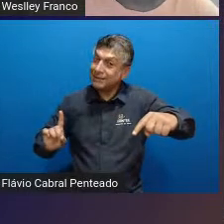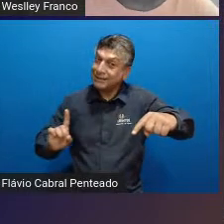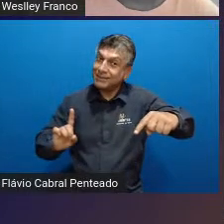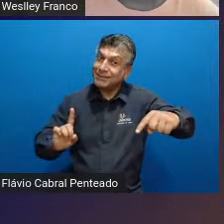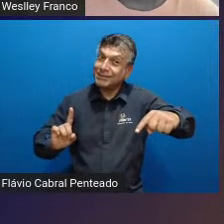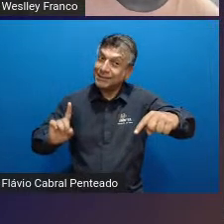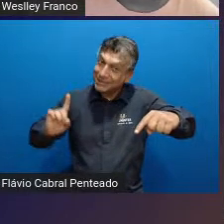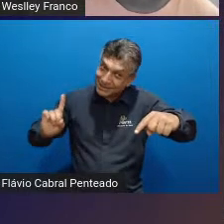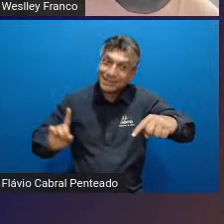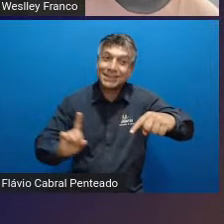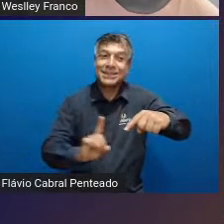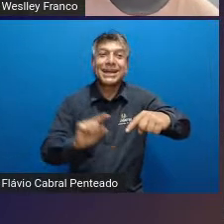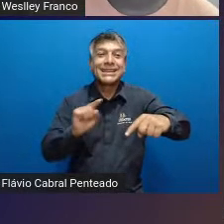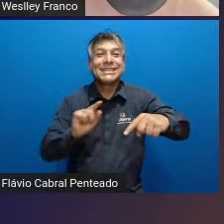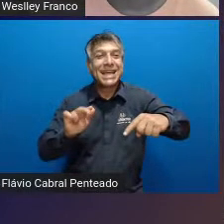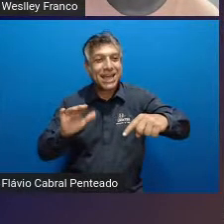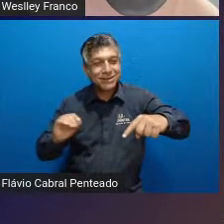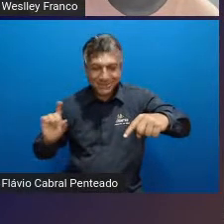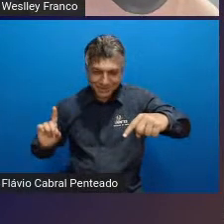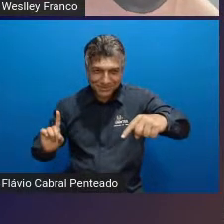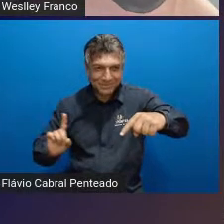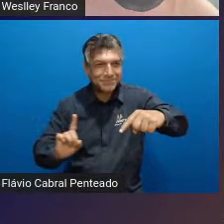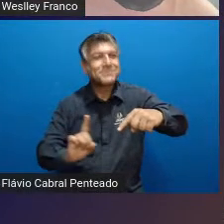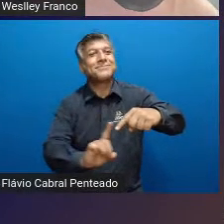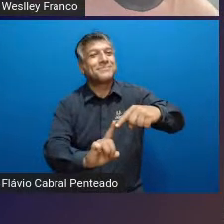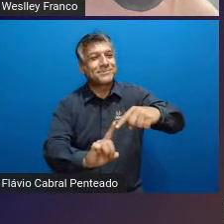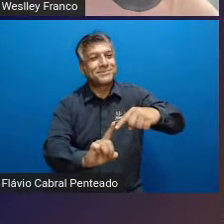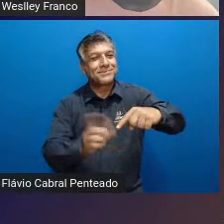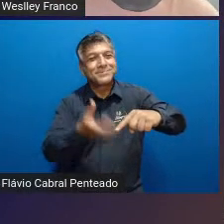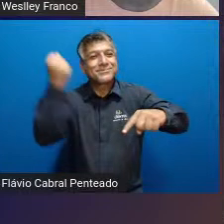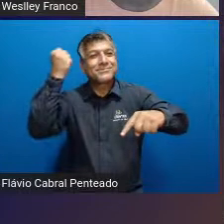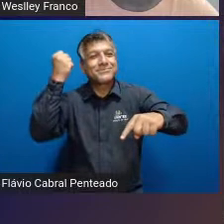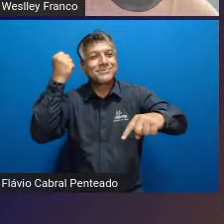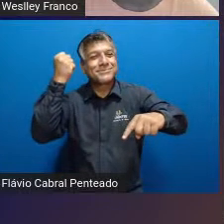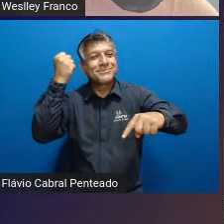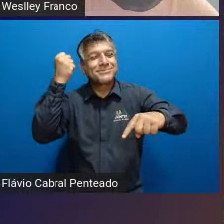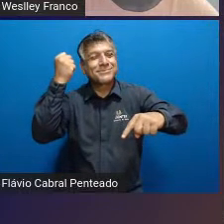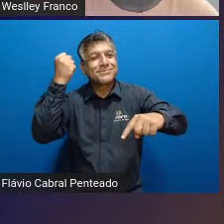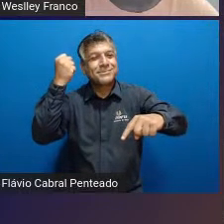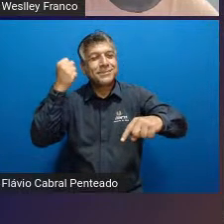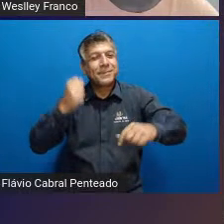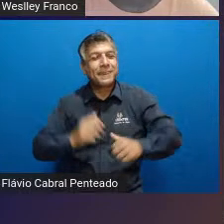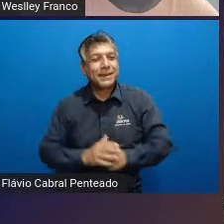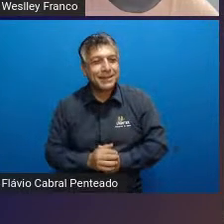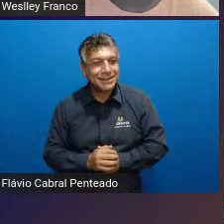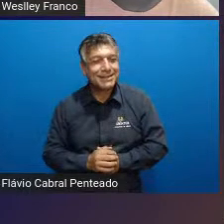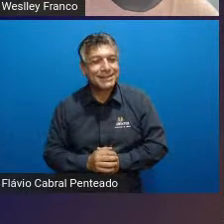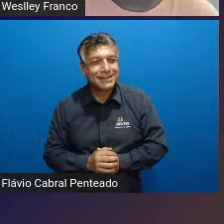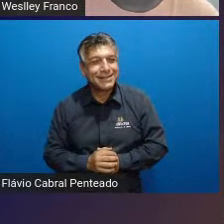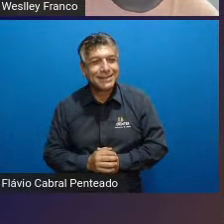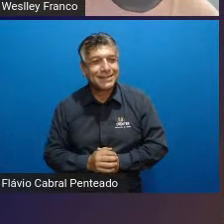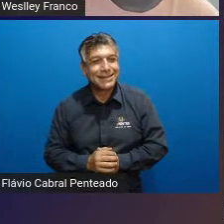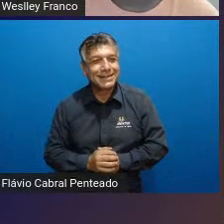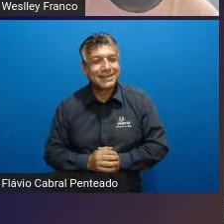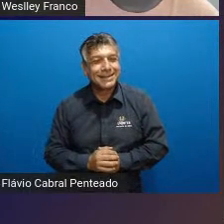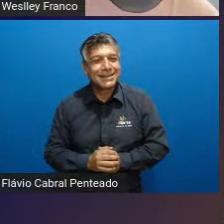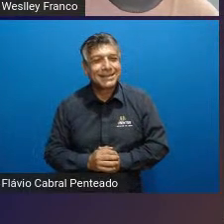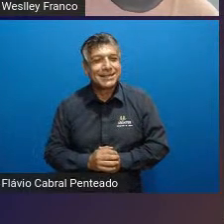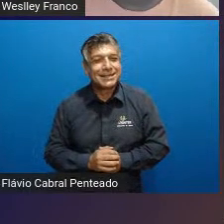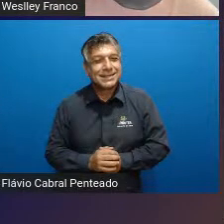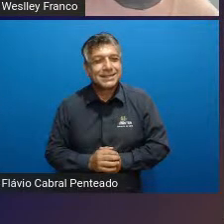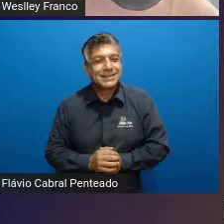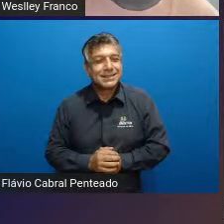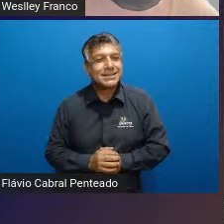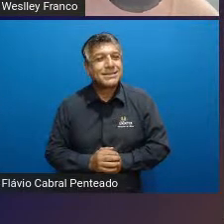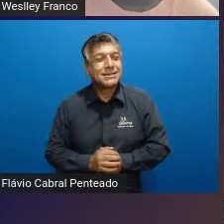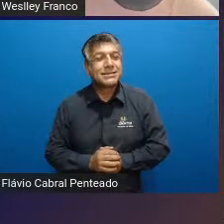na gira do futebol é vai dar o bote naquele que está no detentor está com a posse de bola ou seja